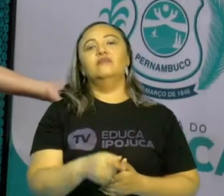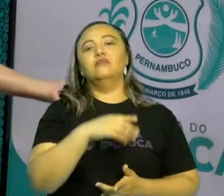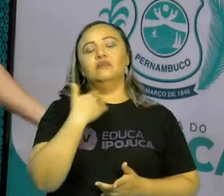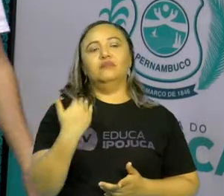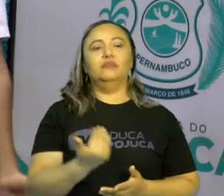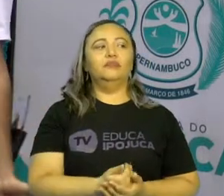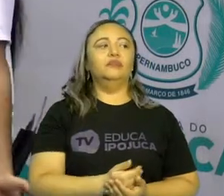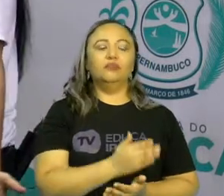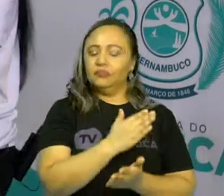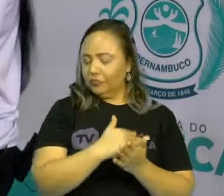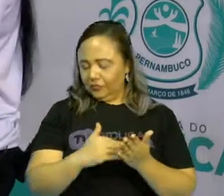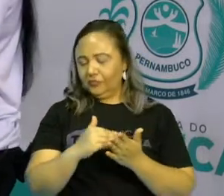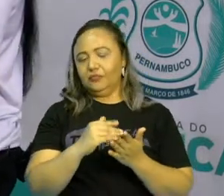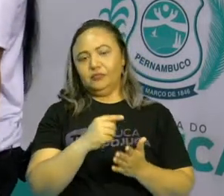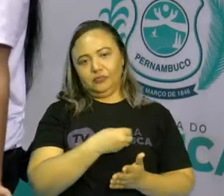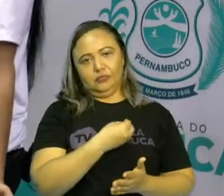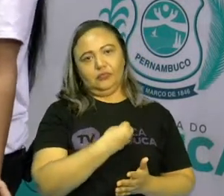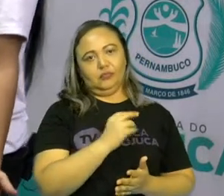ele morre.